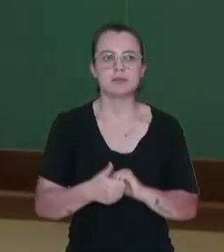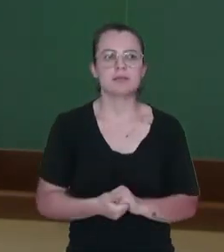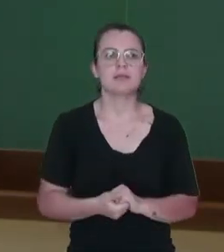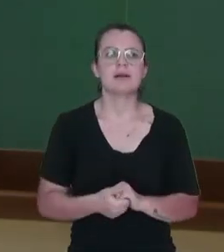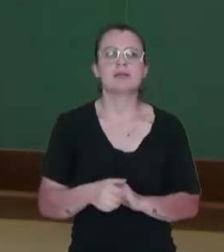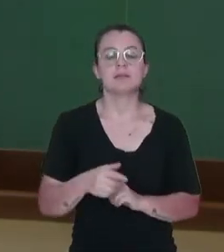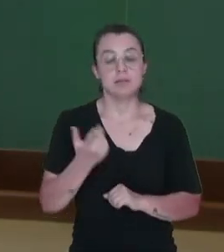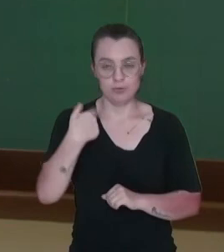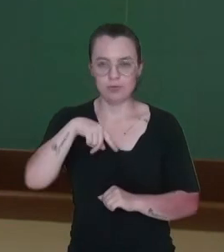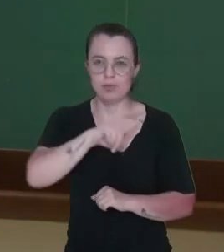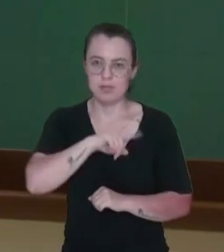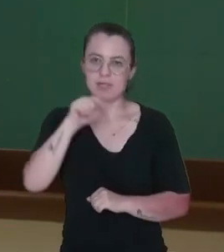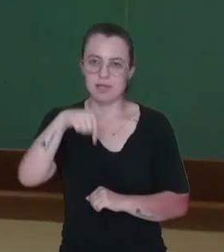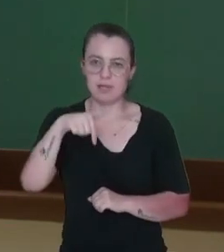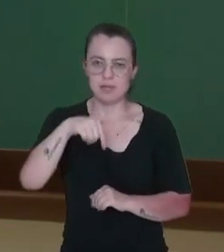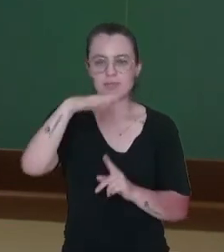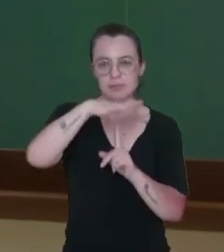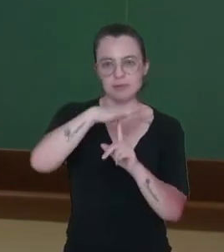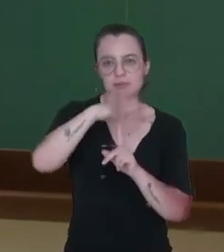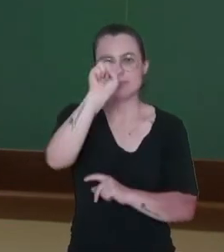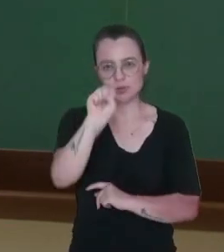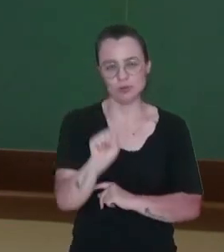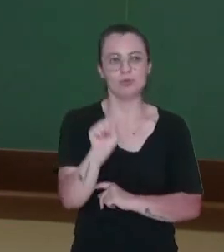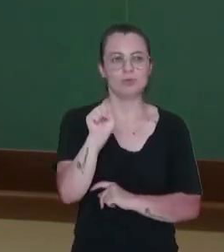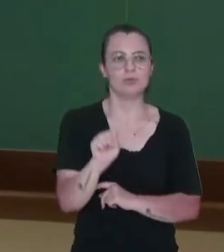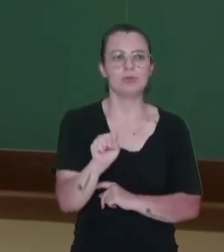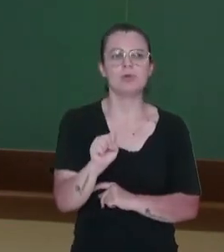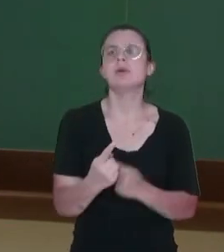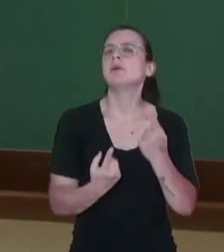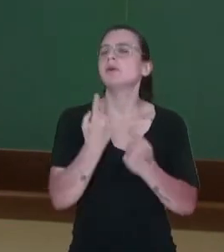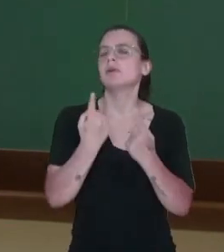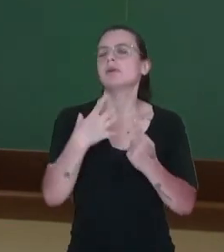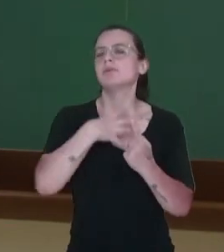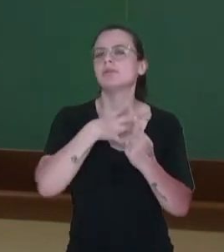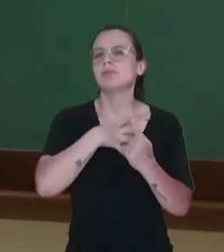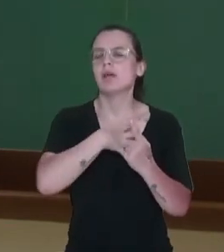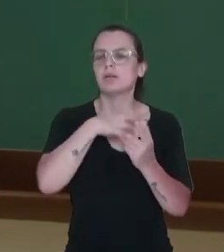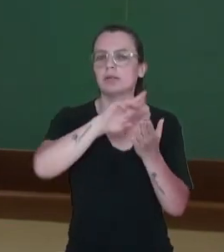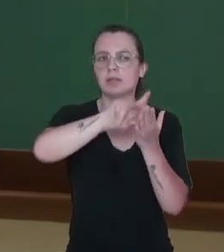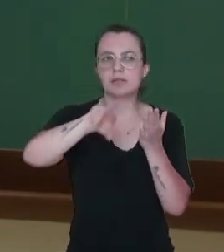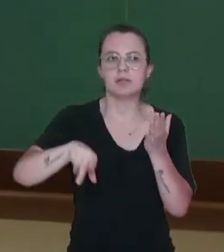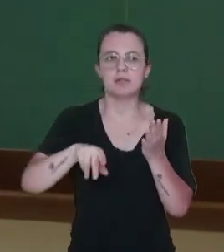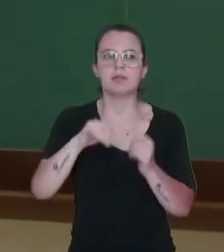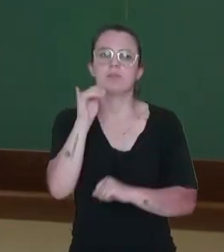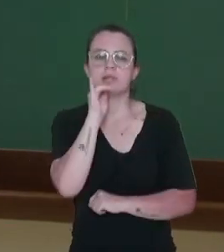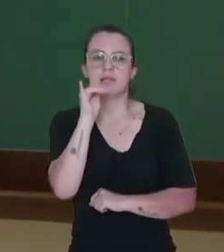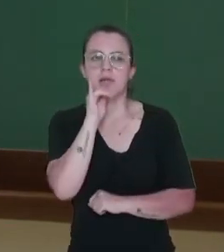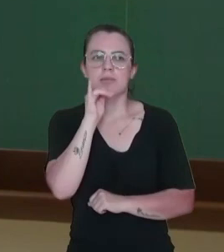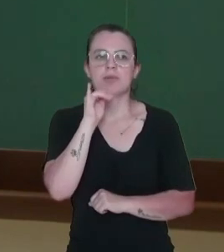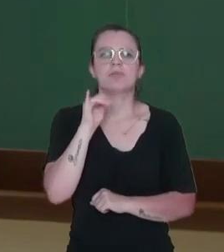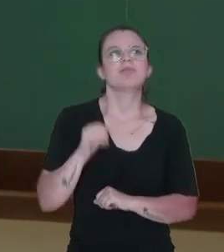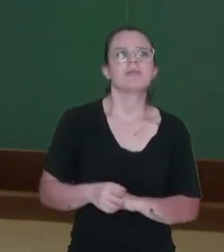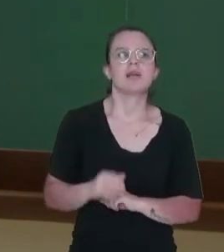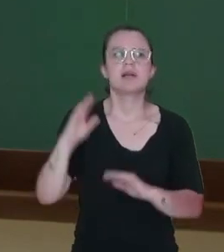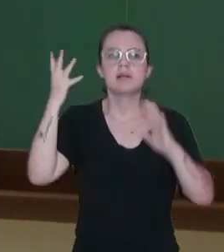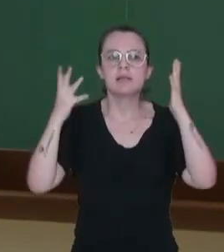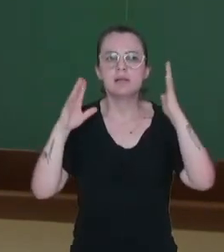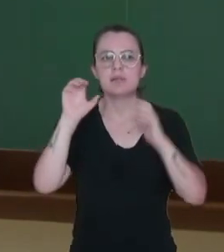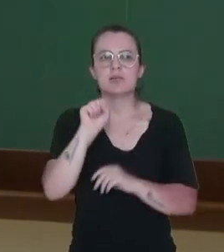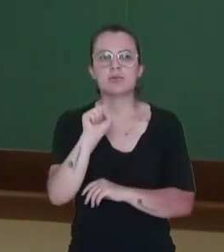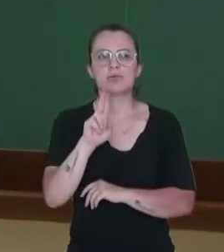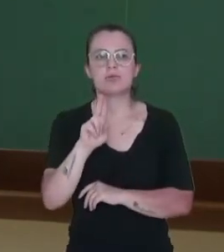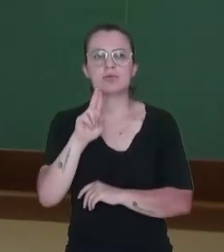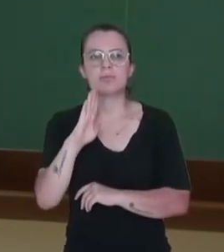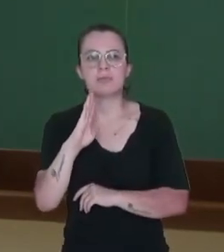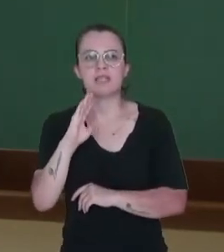Que características são específicas da região sul? Que características gente podia destacar aqui? Clima subtropical, vegetação